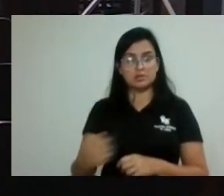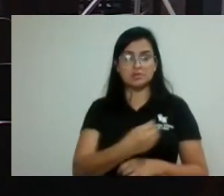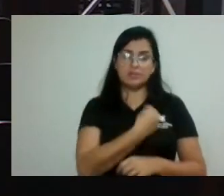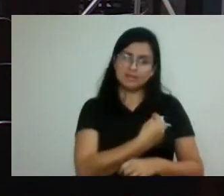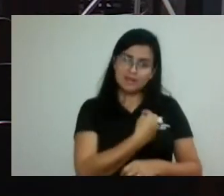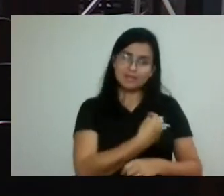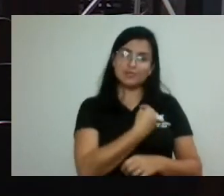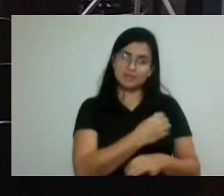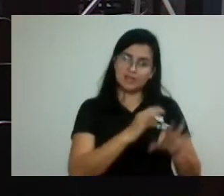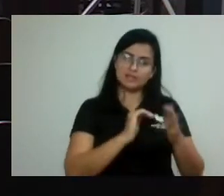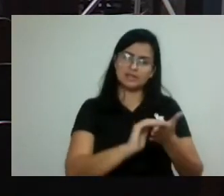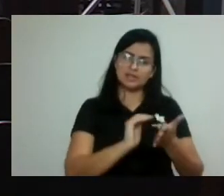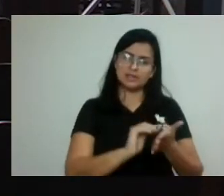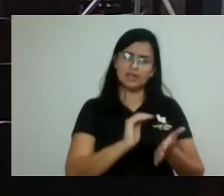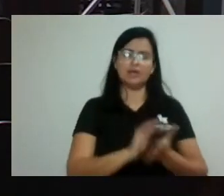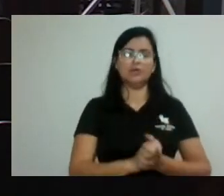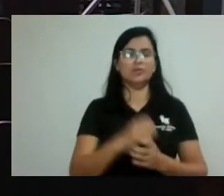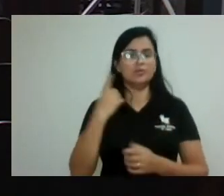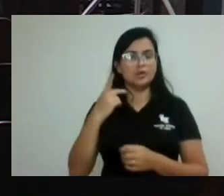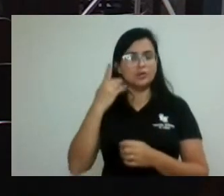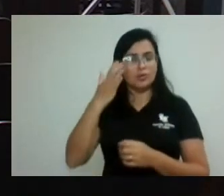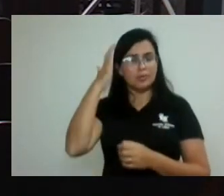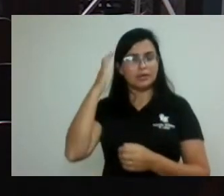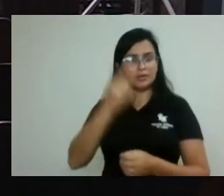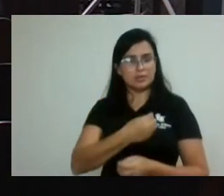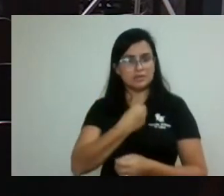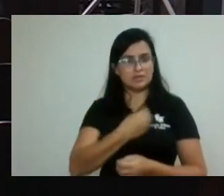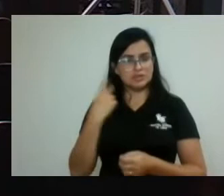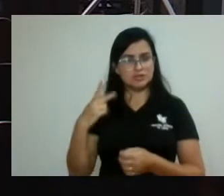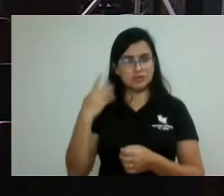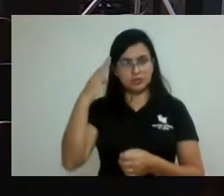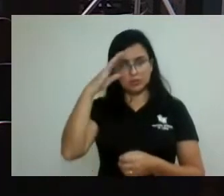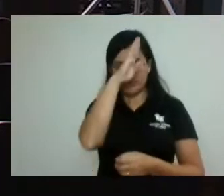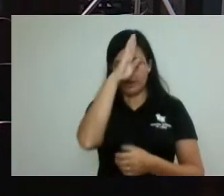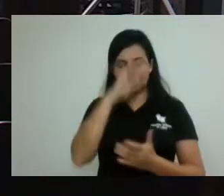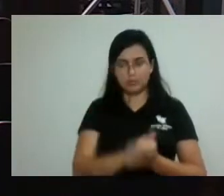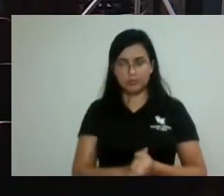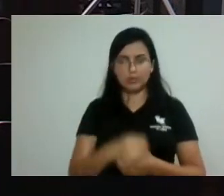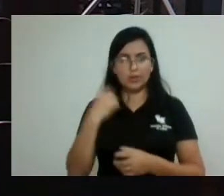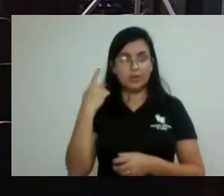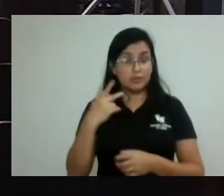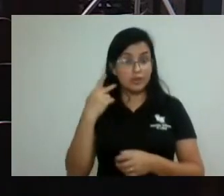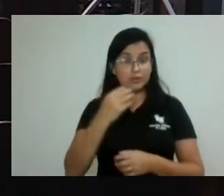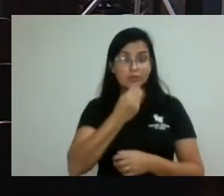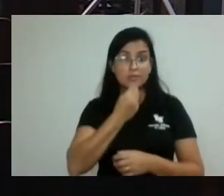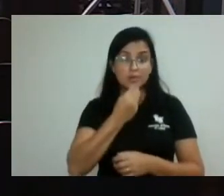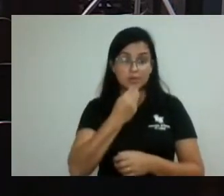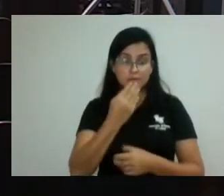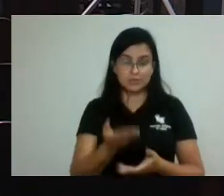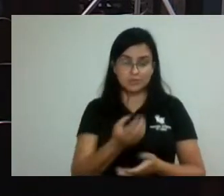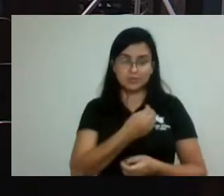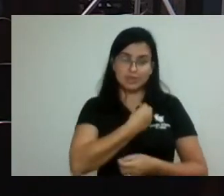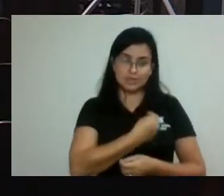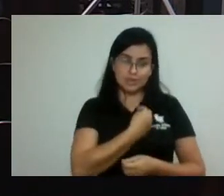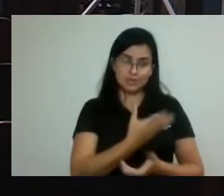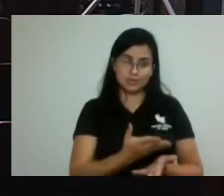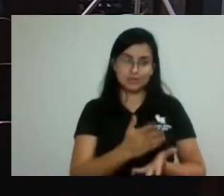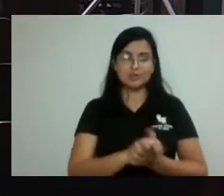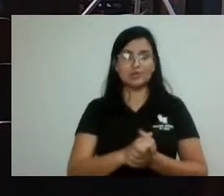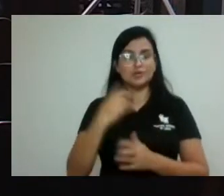Vereador Pardal. Presente, vereador Marlon Siqueira. Vereador Maurício Delgado. Presente, secretário. Vereador Nilton Militão.